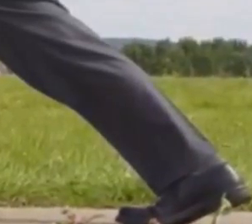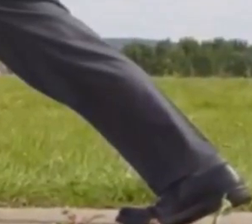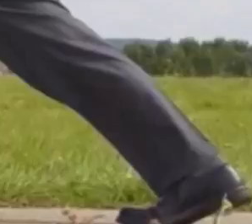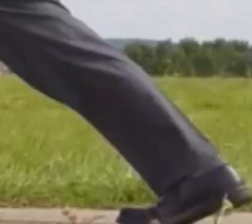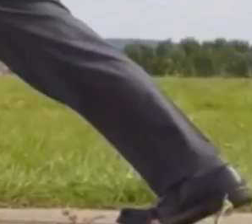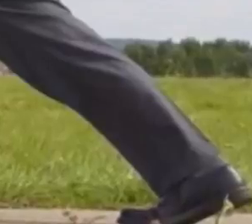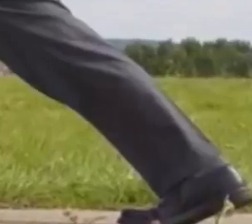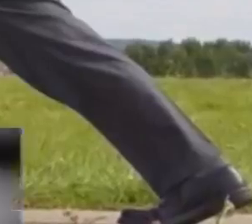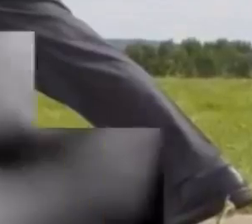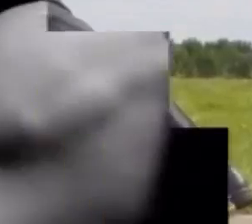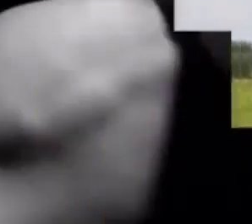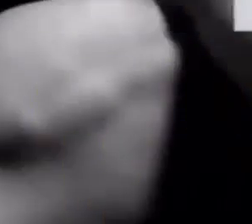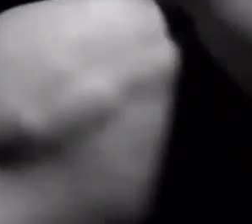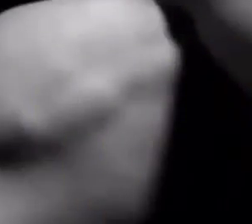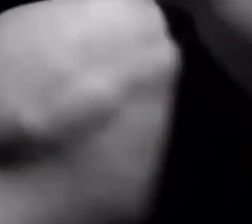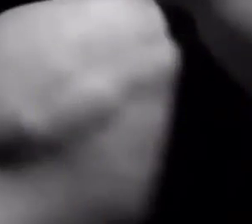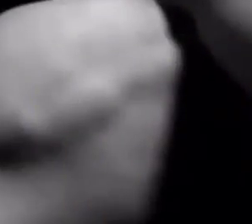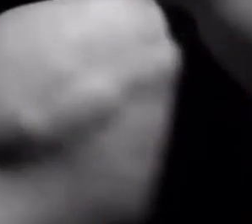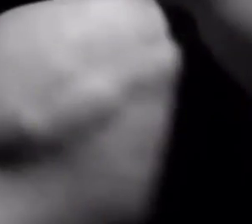vamos